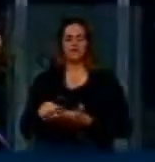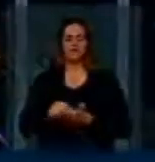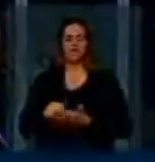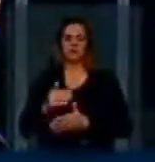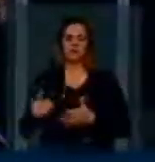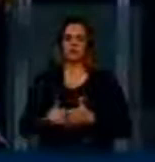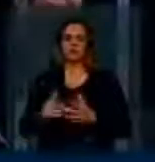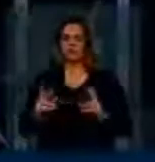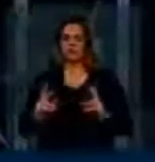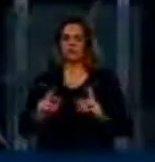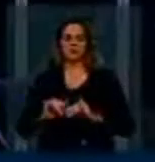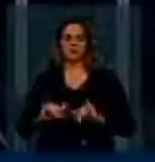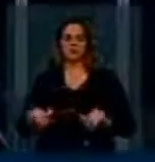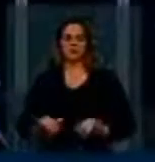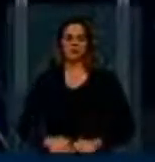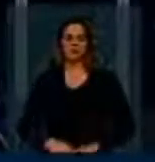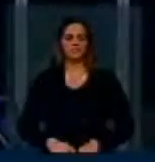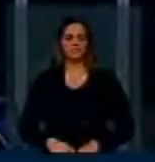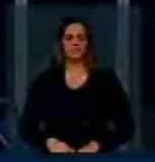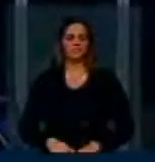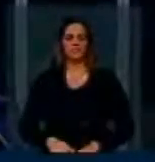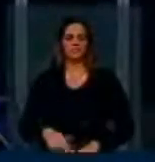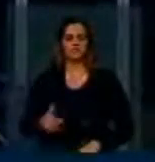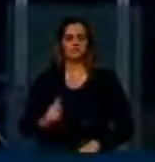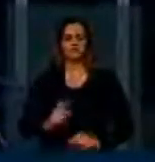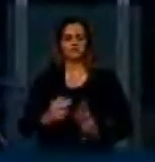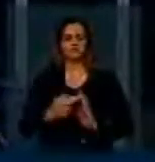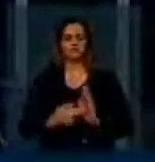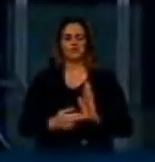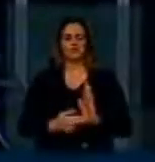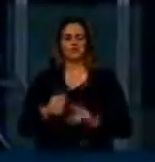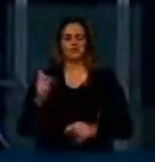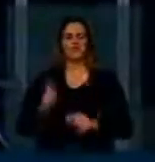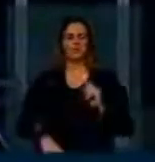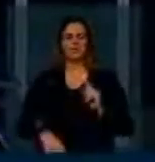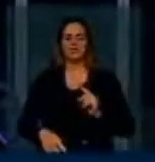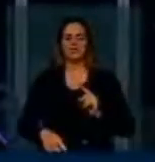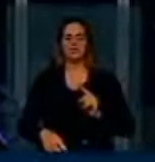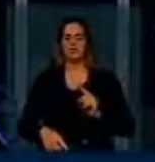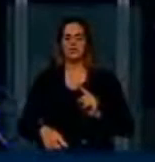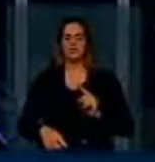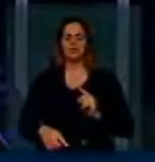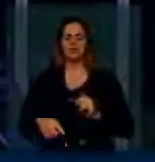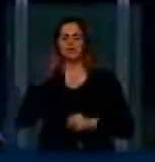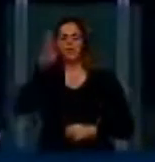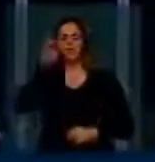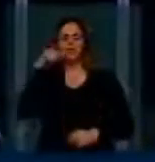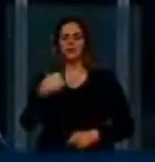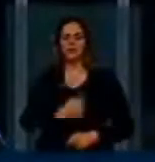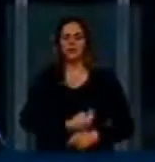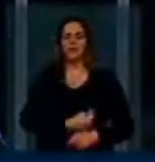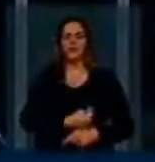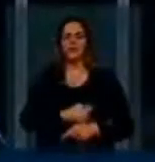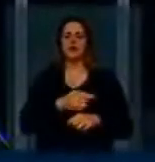que proíbem o rastreamento da nossa navegação. Basta ler o último relatório. Ele é muito forte. Contra abusos de